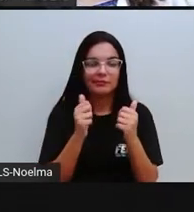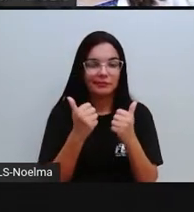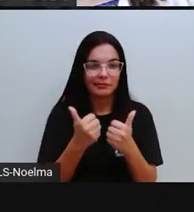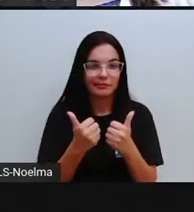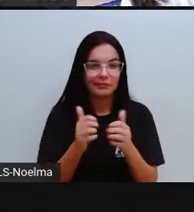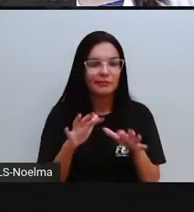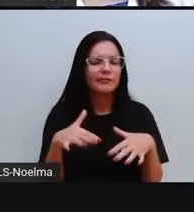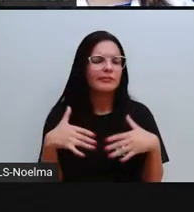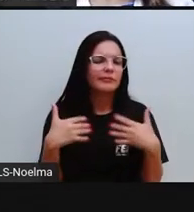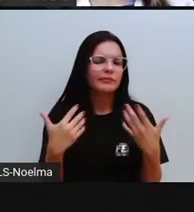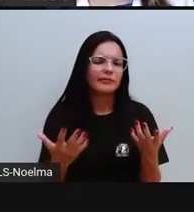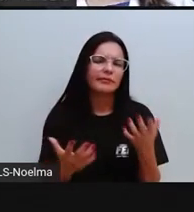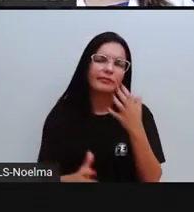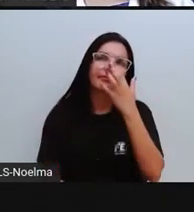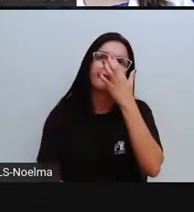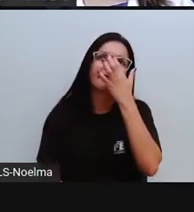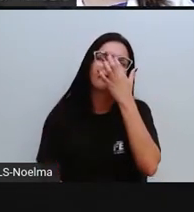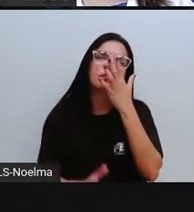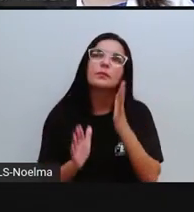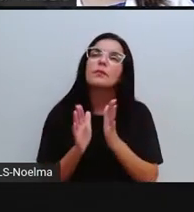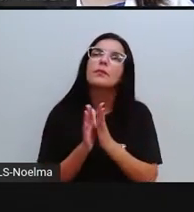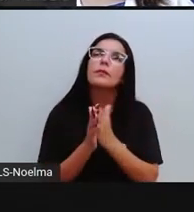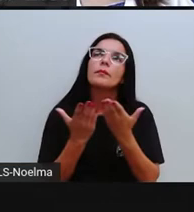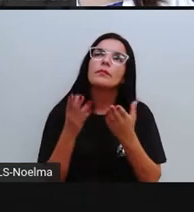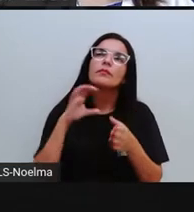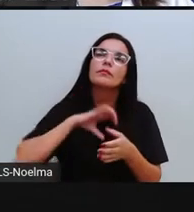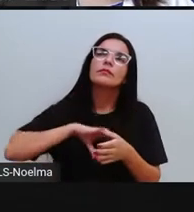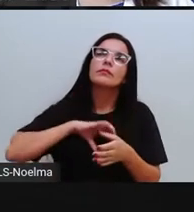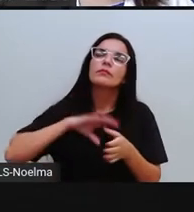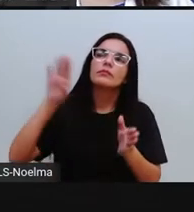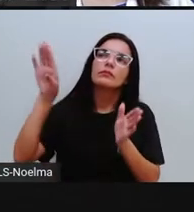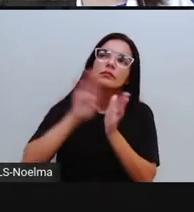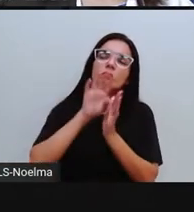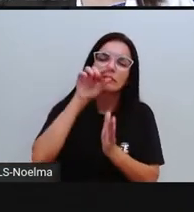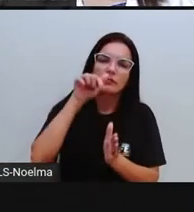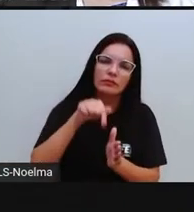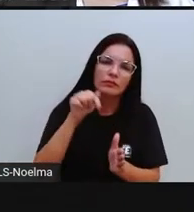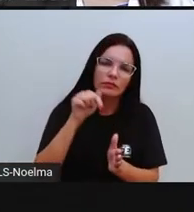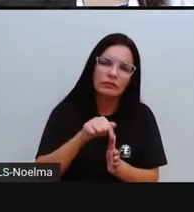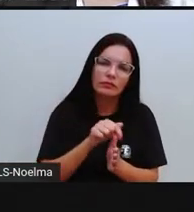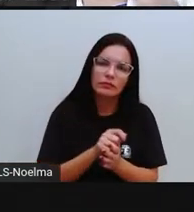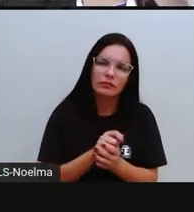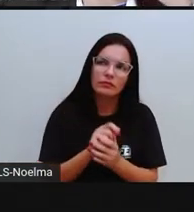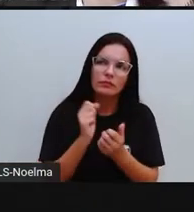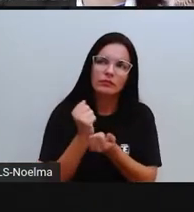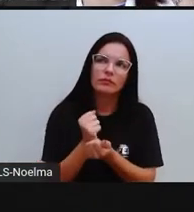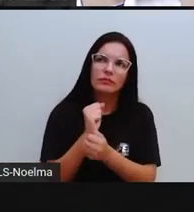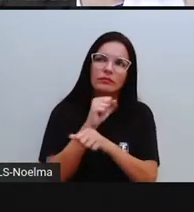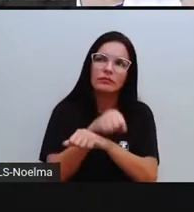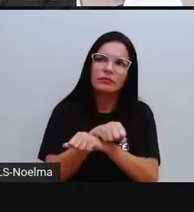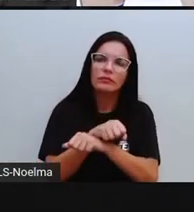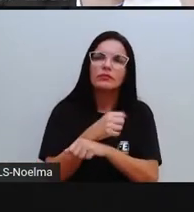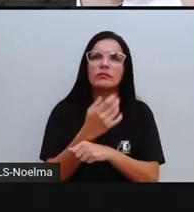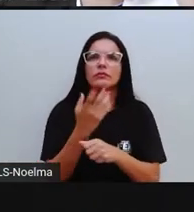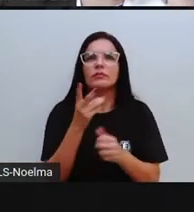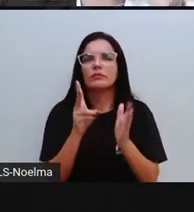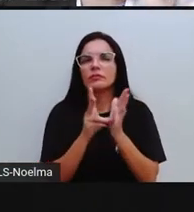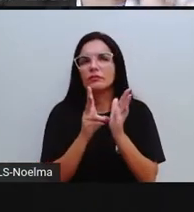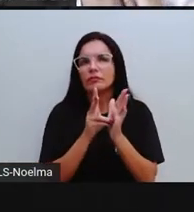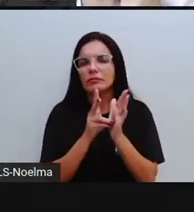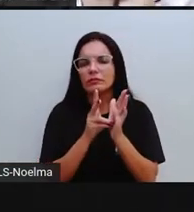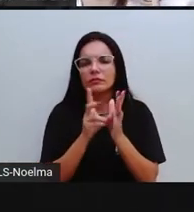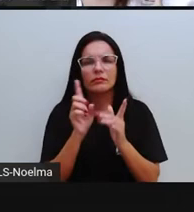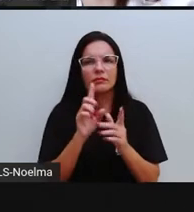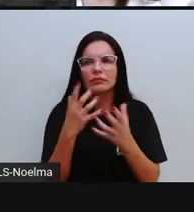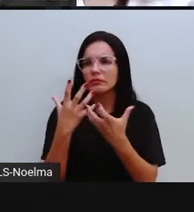Pró, mas, quando os portugueses chegaram aqui, eles escravizaram os indígenas, os indígenas